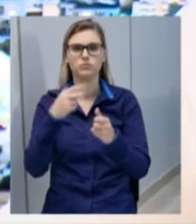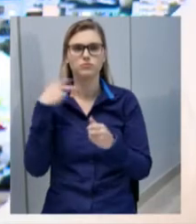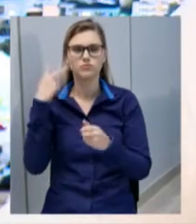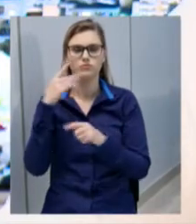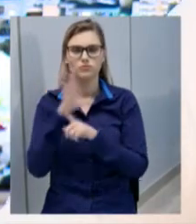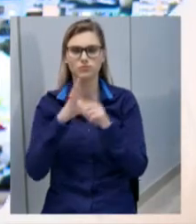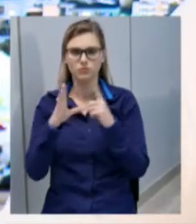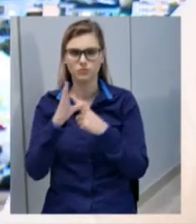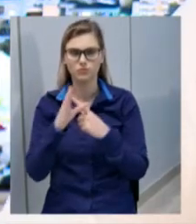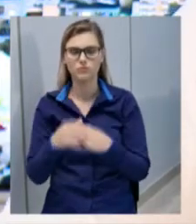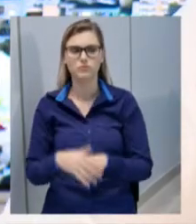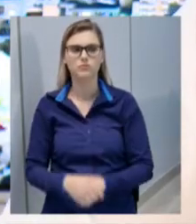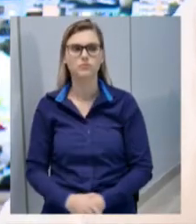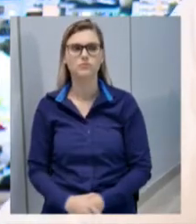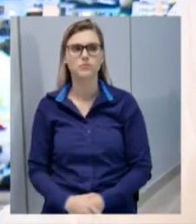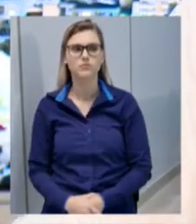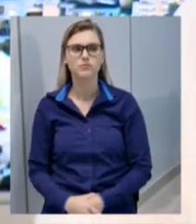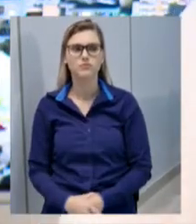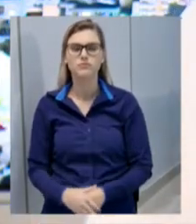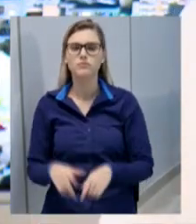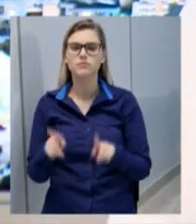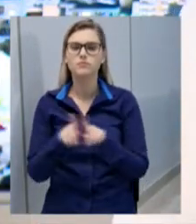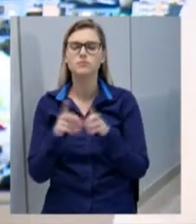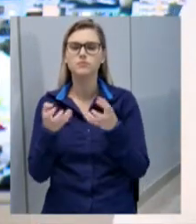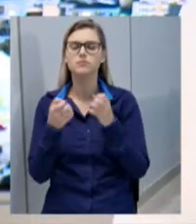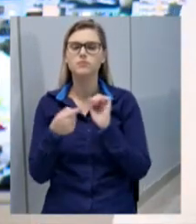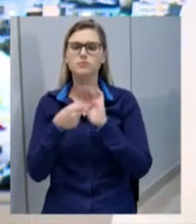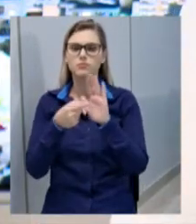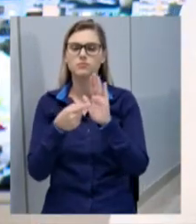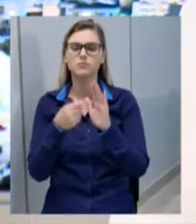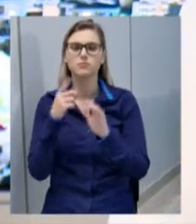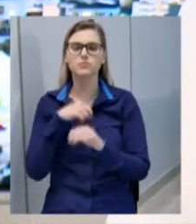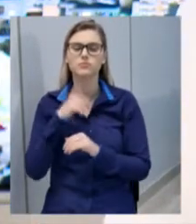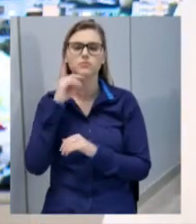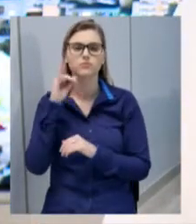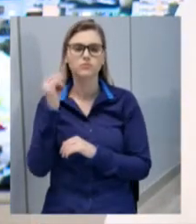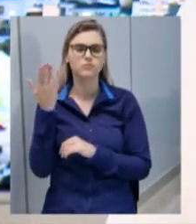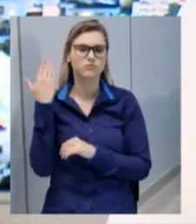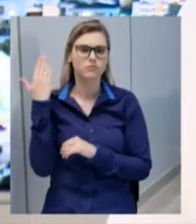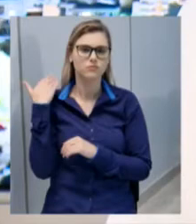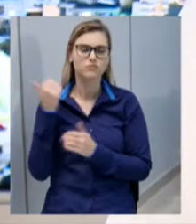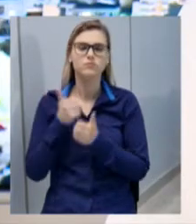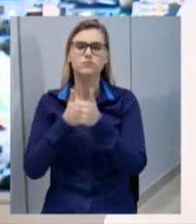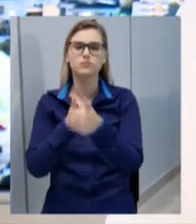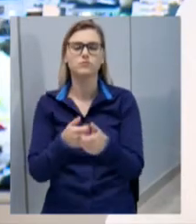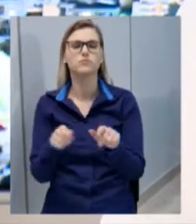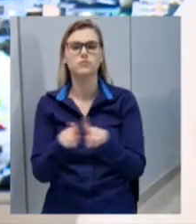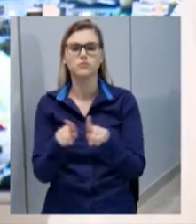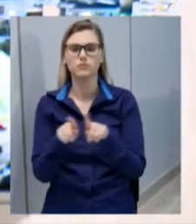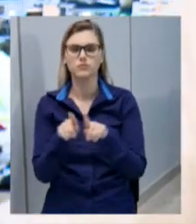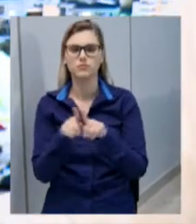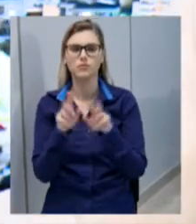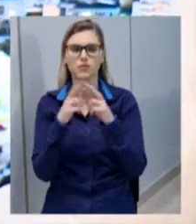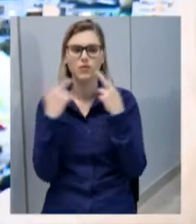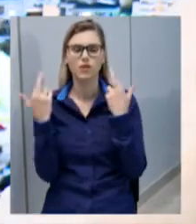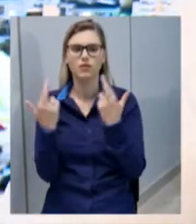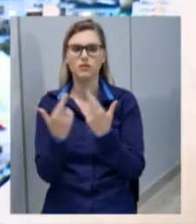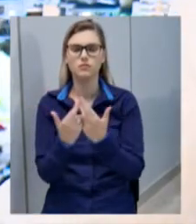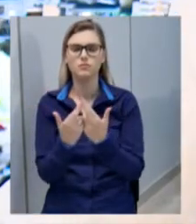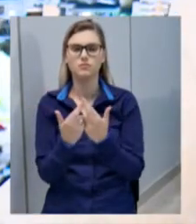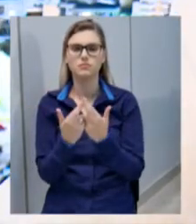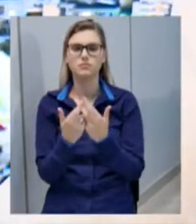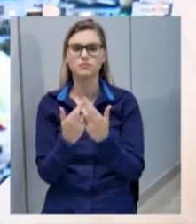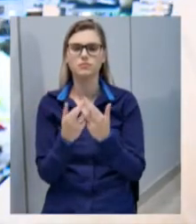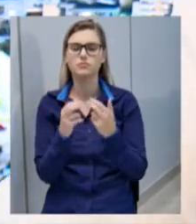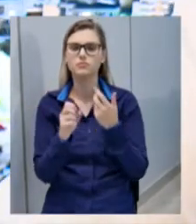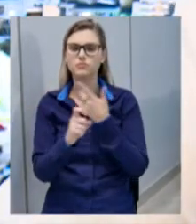comunidade. Também quero destacar, estivemos há poucos dias acompanhando também uma reunião onde o Poder